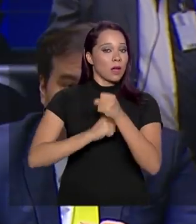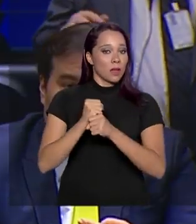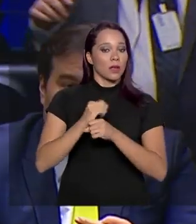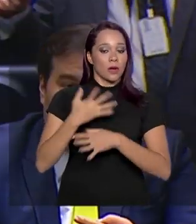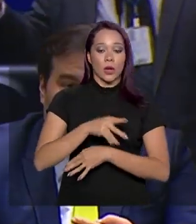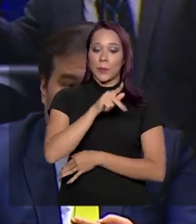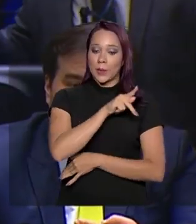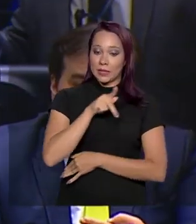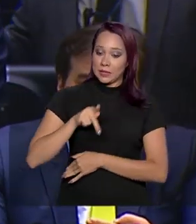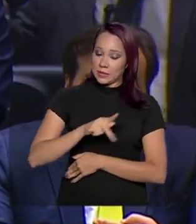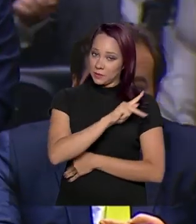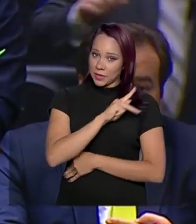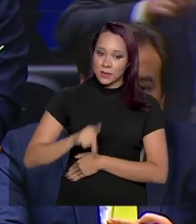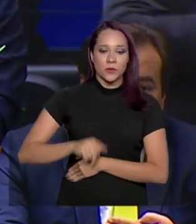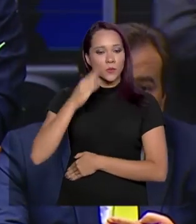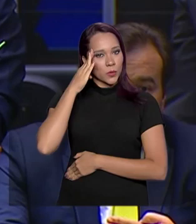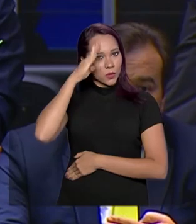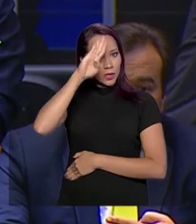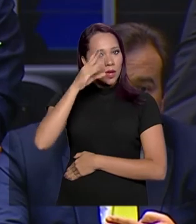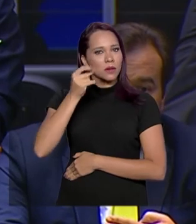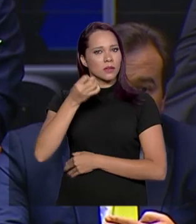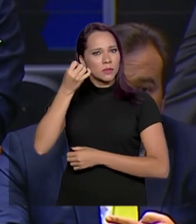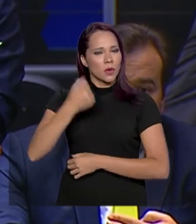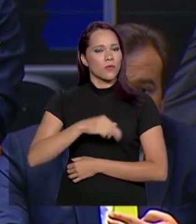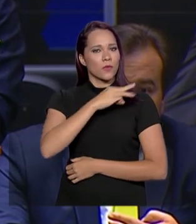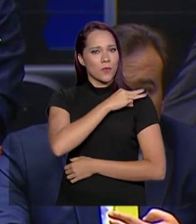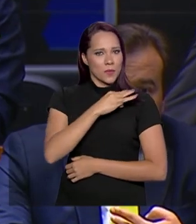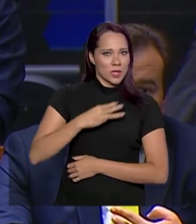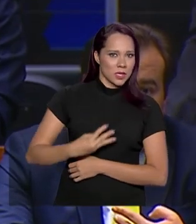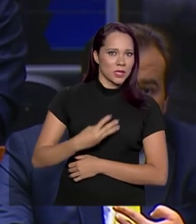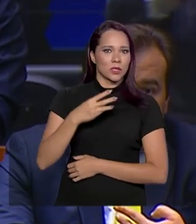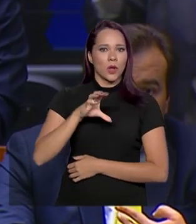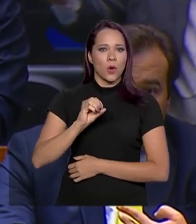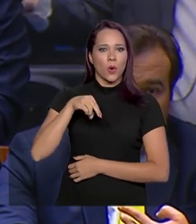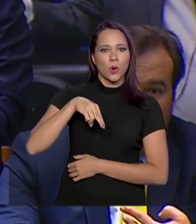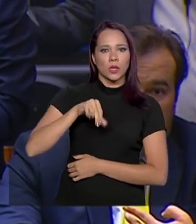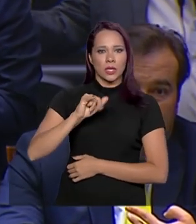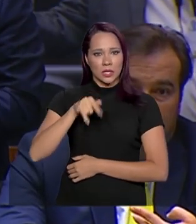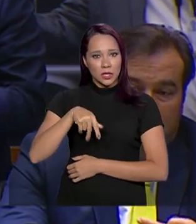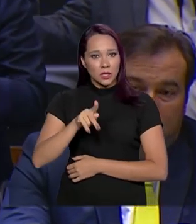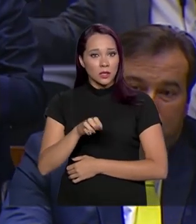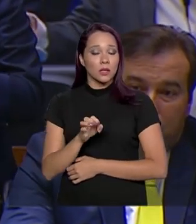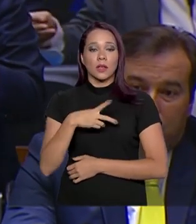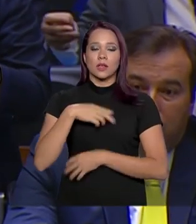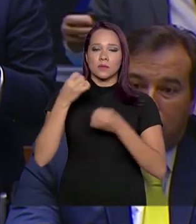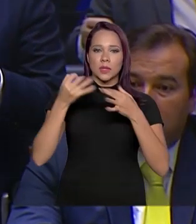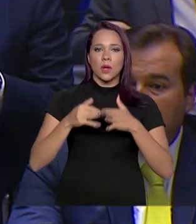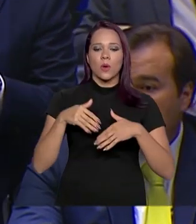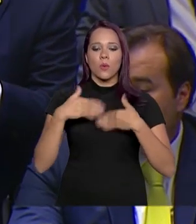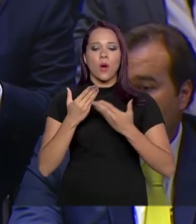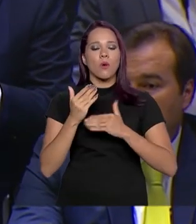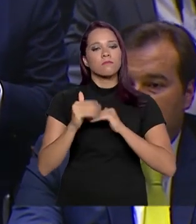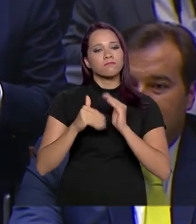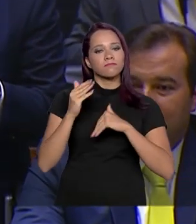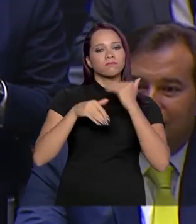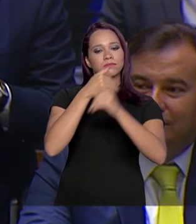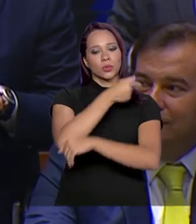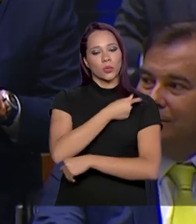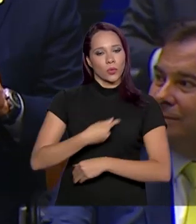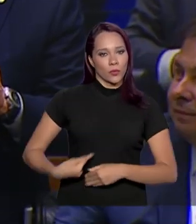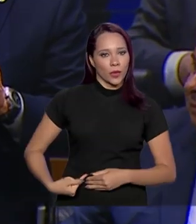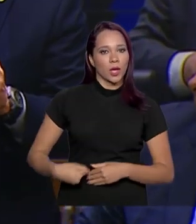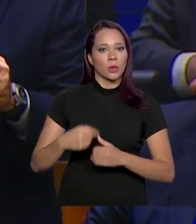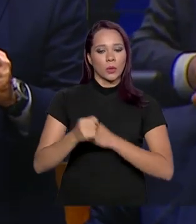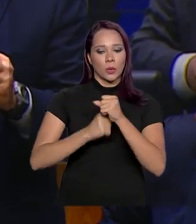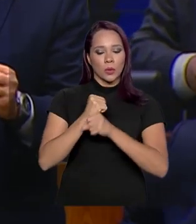do presidente Jair Bolsonaro foi trazida pelo ministro-chefe da Casa Civil, Onyx Lorenzoni, falava de alguns avanços do governo ao longo do